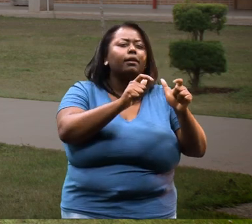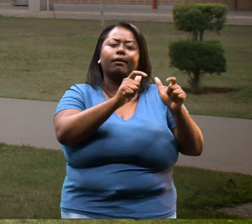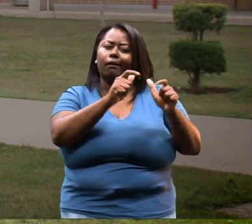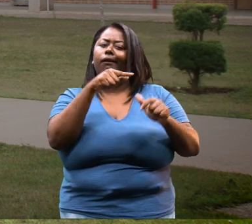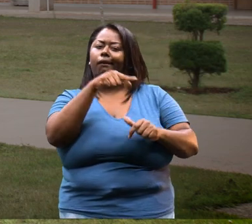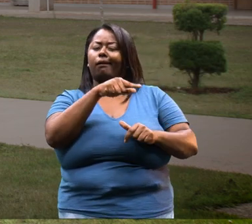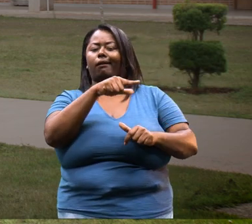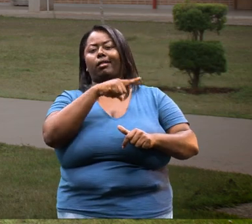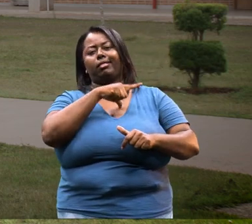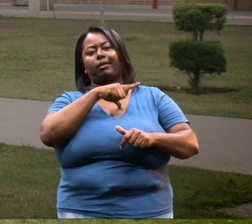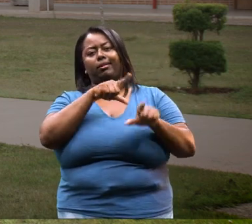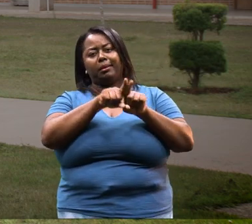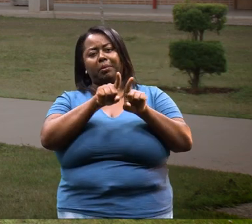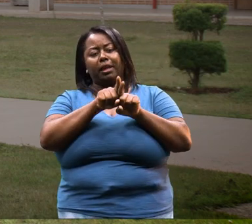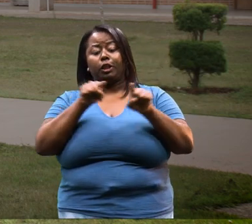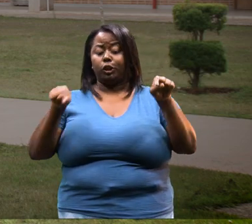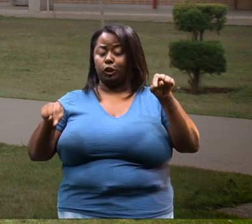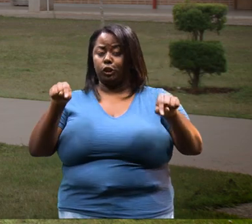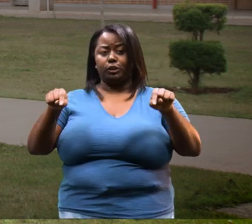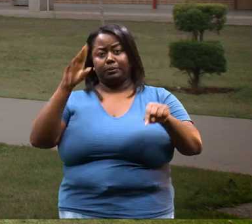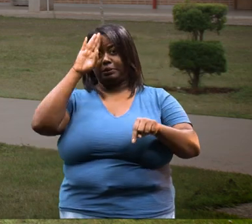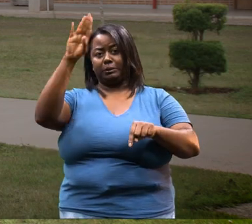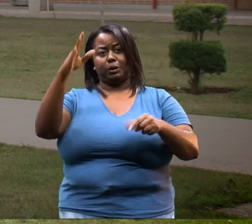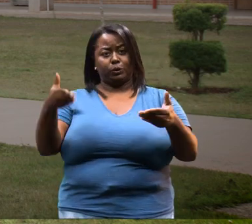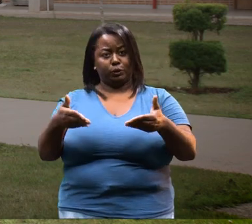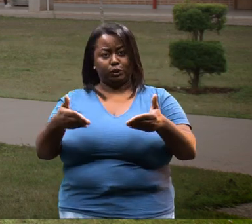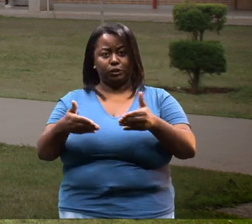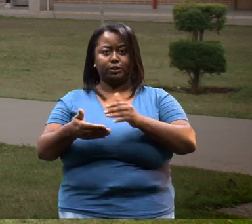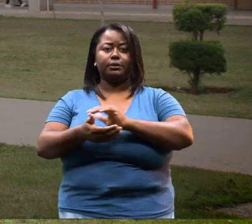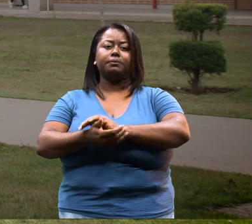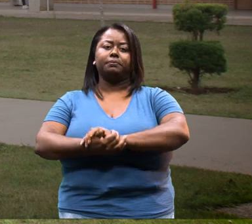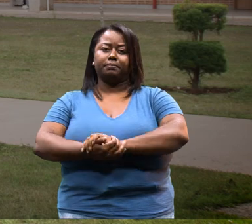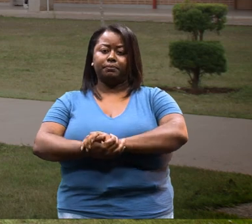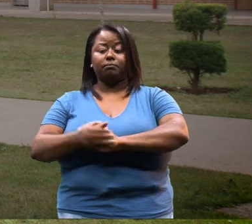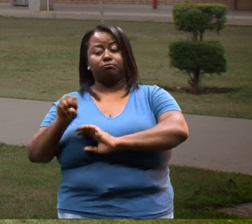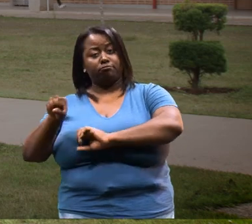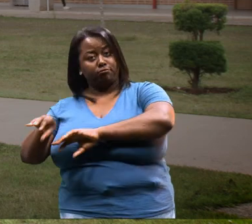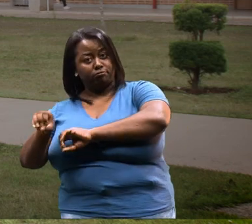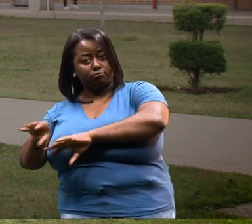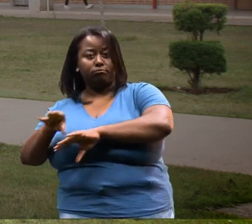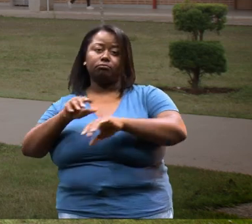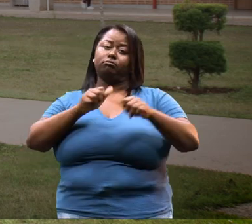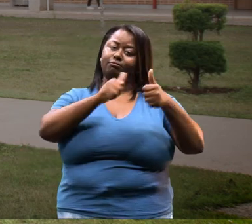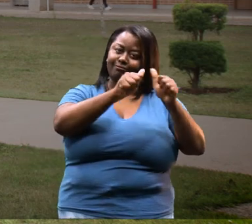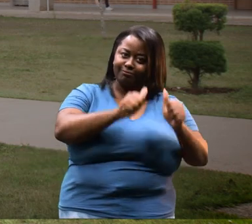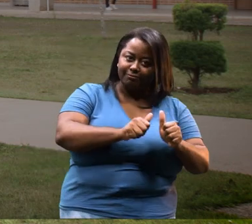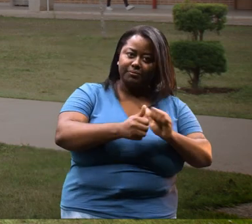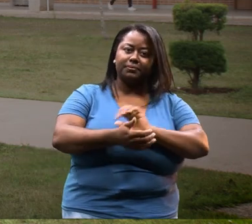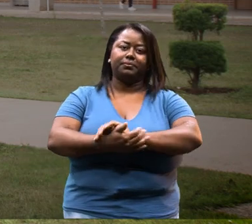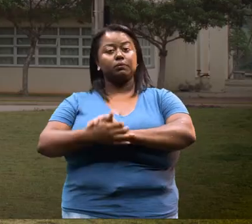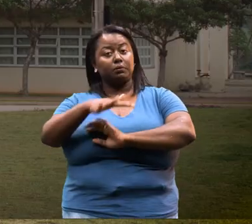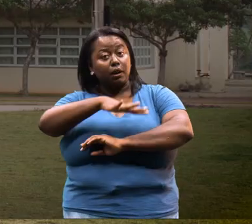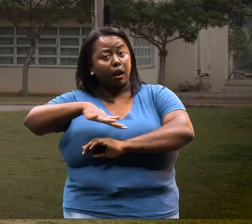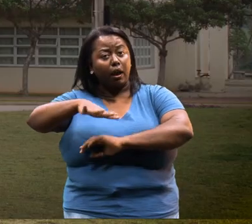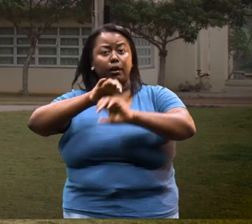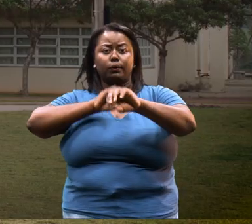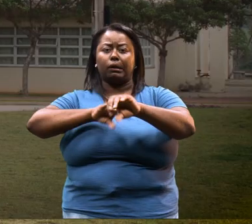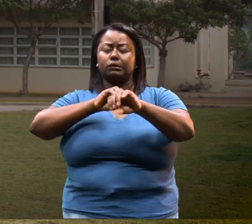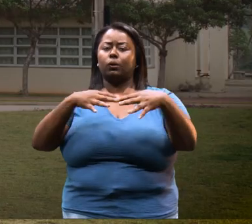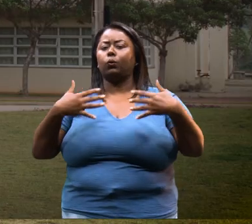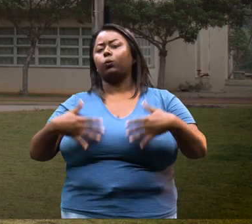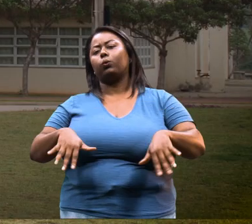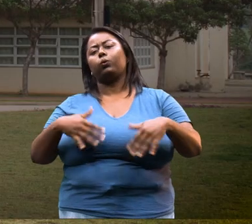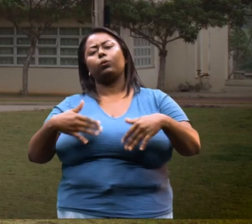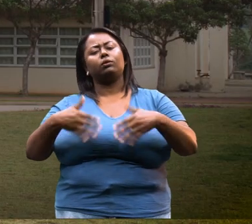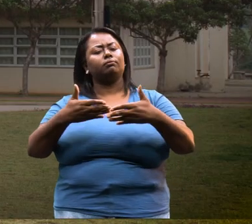mapeamento de algumas regiões, então, essas duas áreas são as principais hoje no mercado de trabalho, a educação e o georreferenciamento. A área de educação é